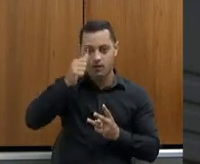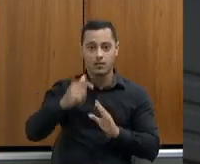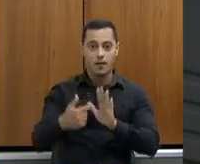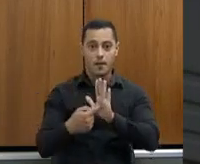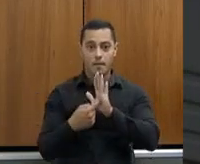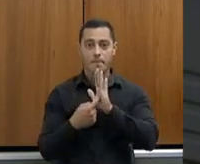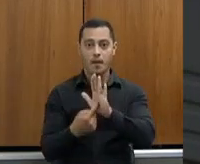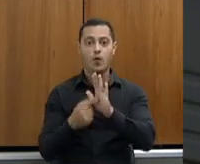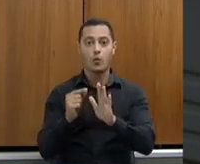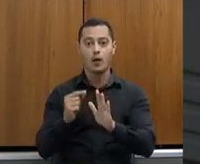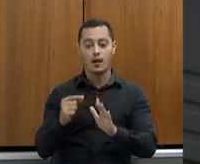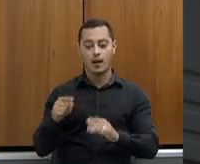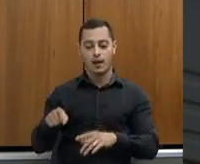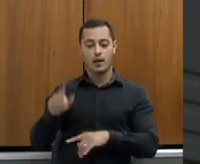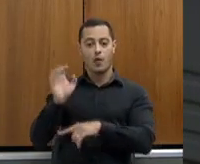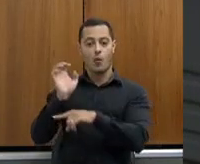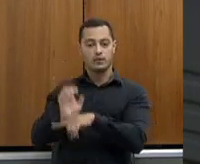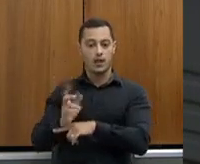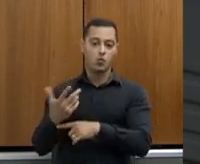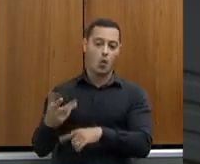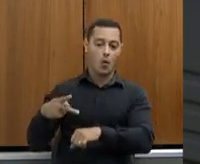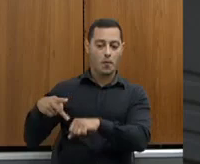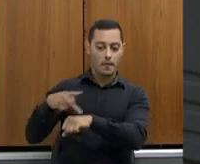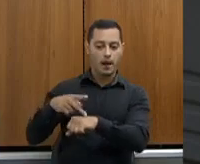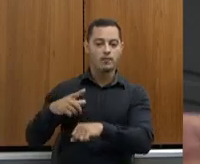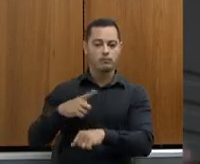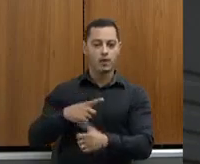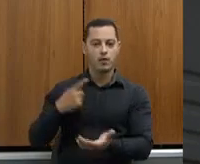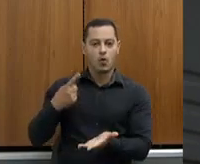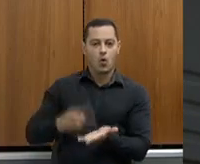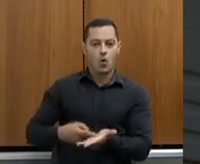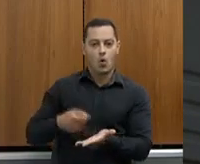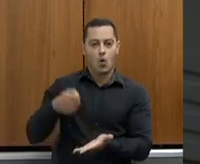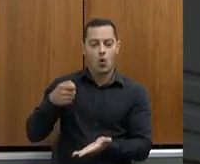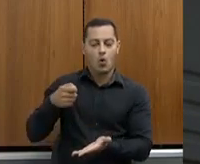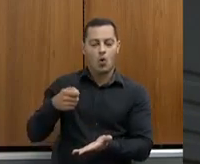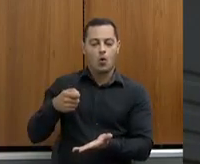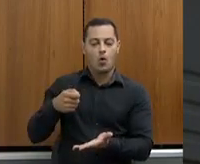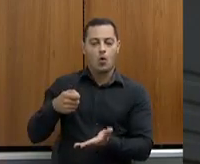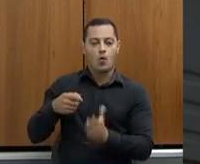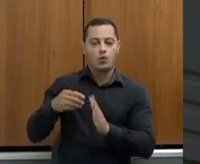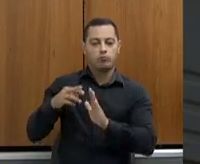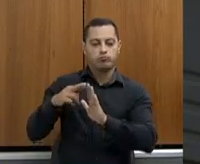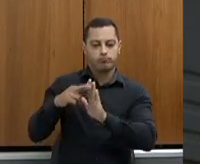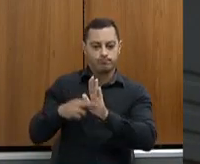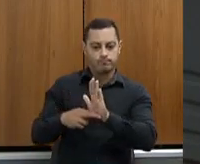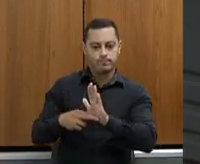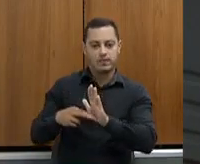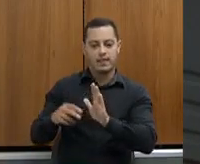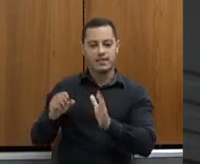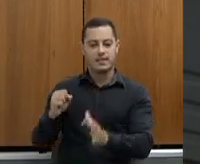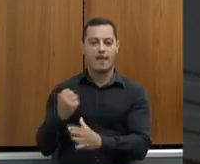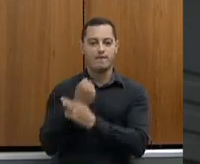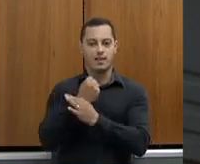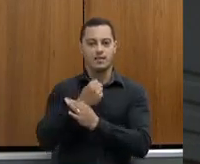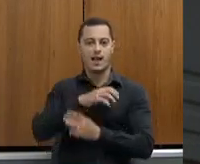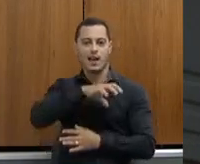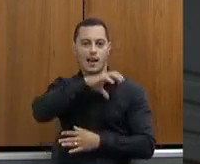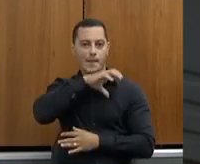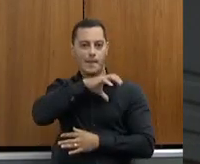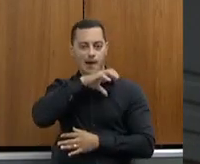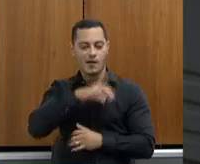está fazendo o dever de casa quanto à questão sanitária da proteína animal. Para ter uma ideia nos custos,